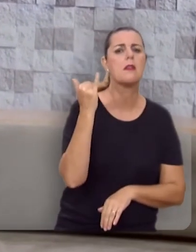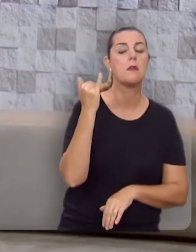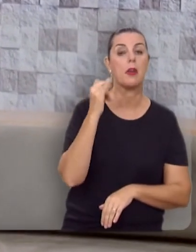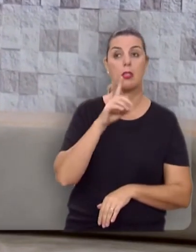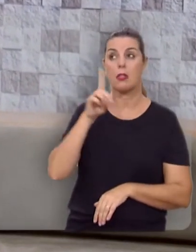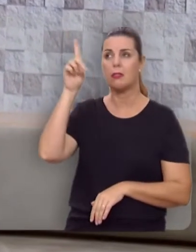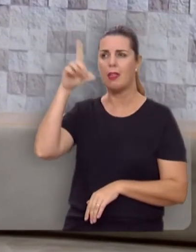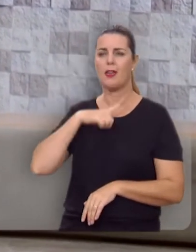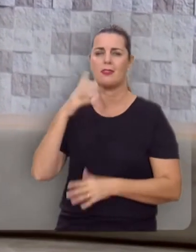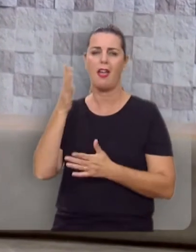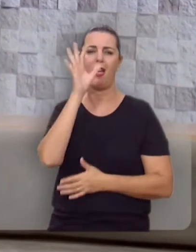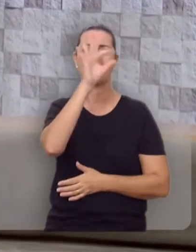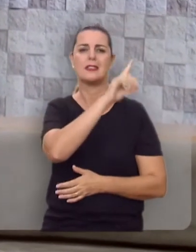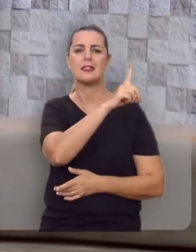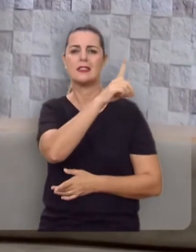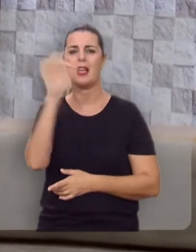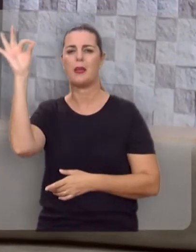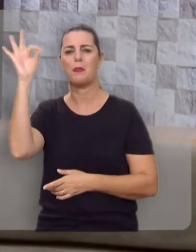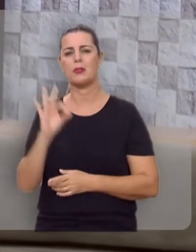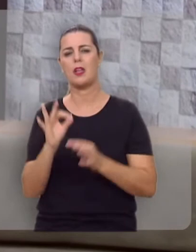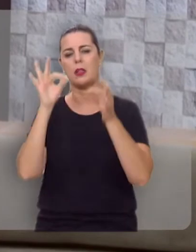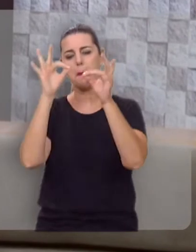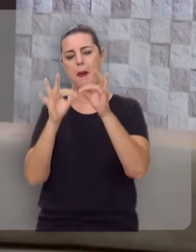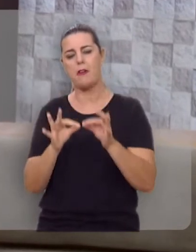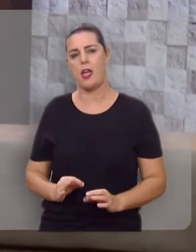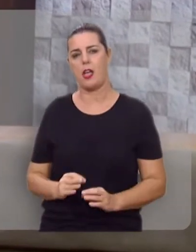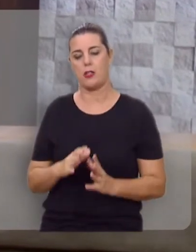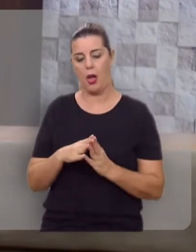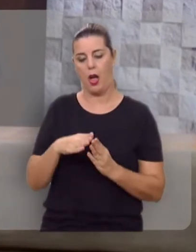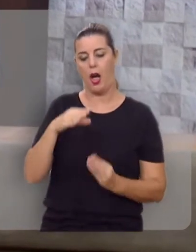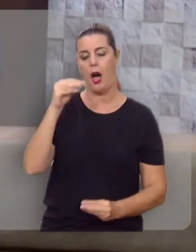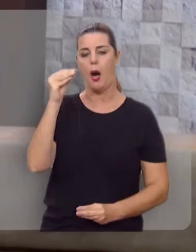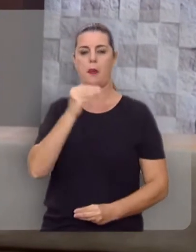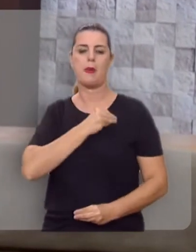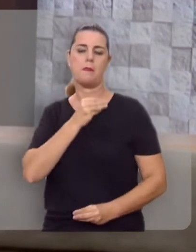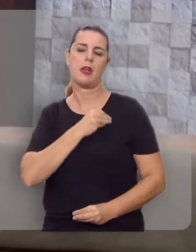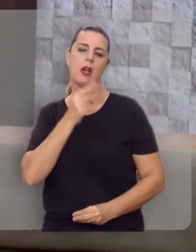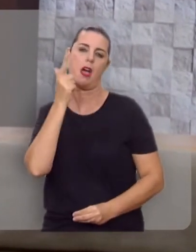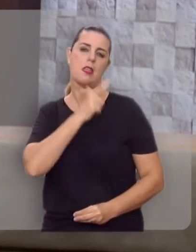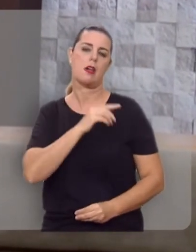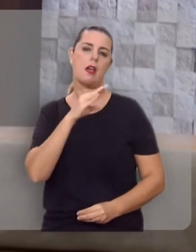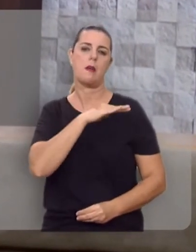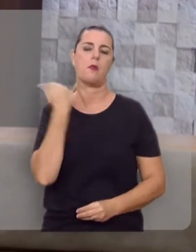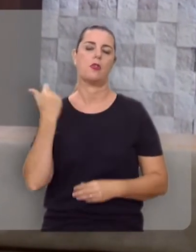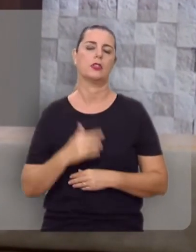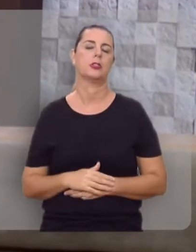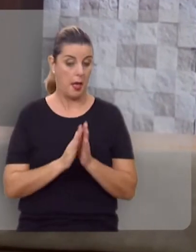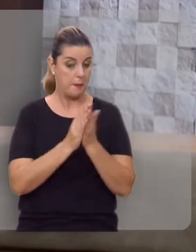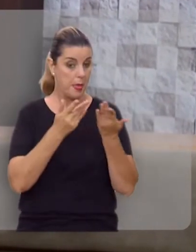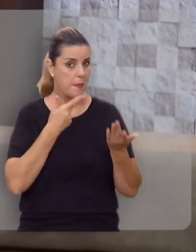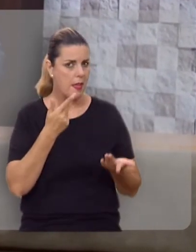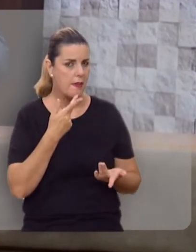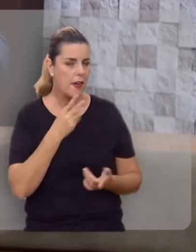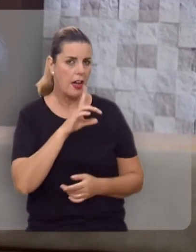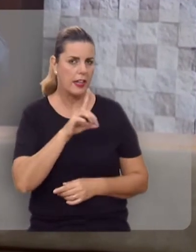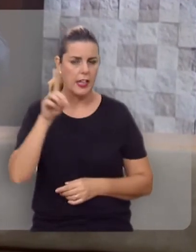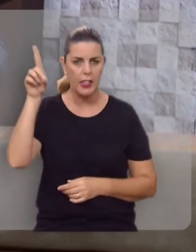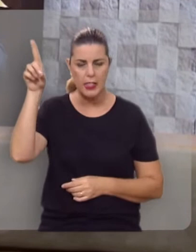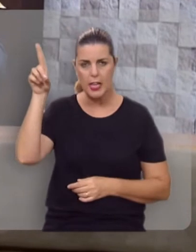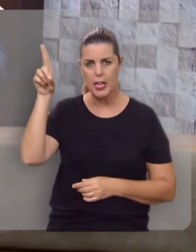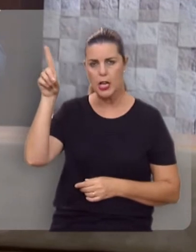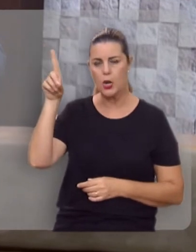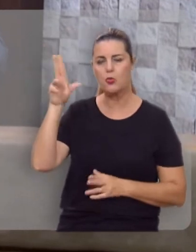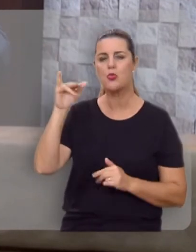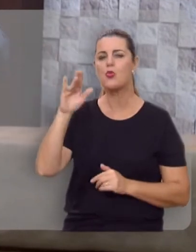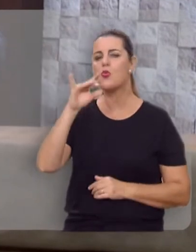Deus exige é 100% de perfeição. A alma que pecar esta morrerá, diz a Bíblia. A Bíblia diz que Deus